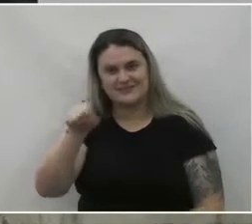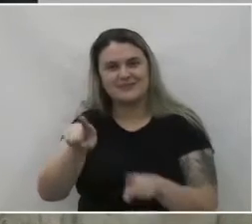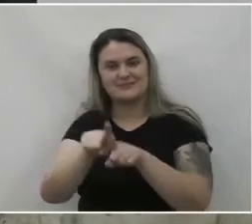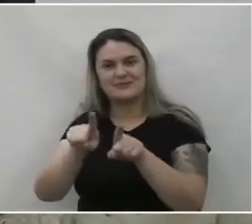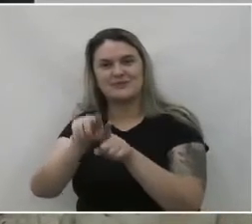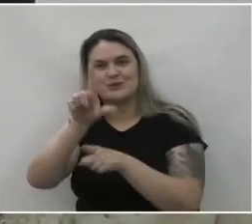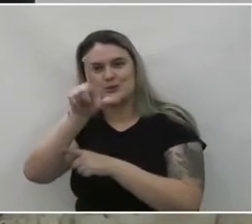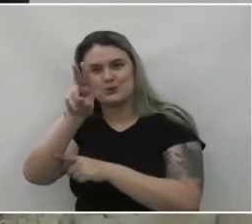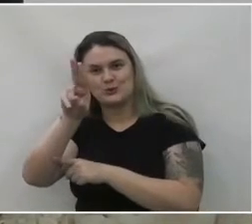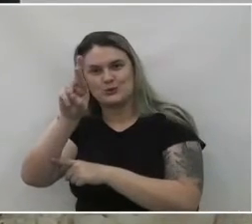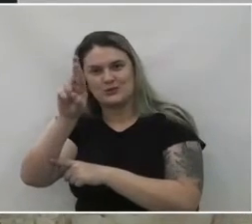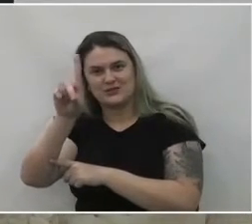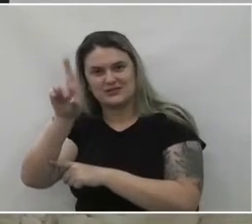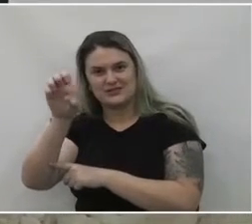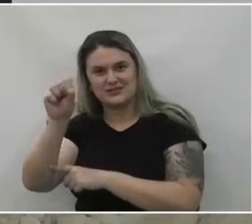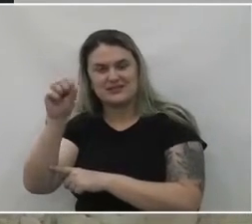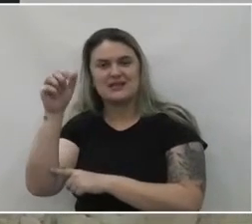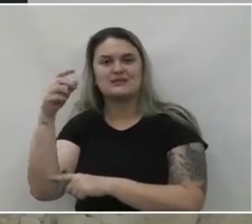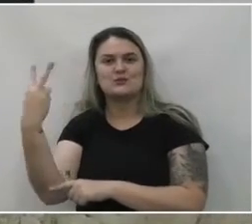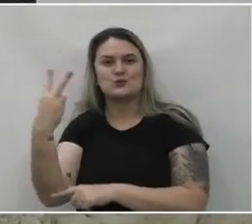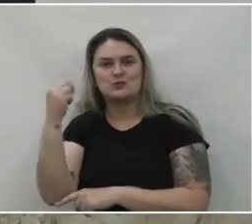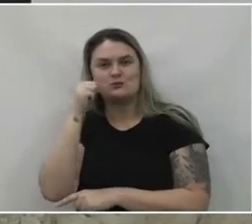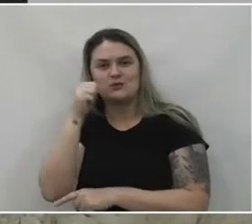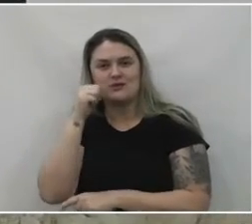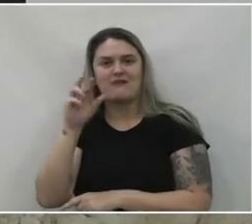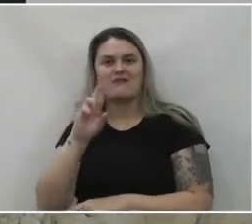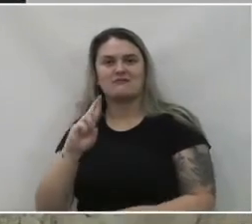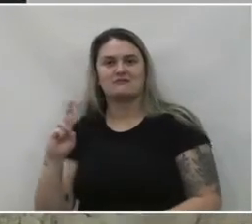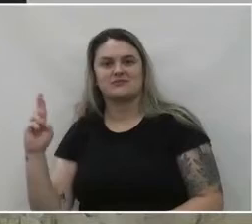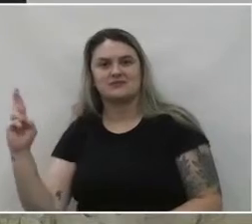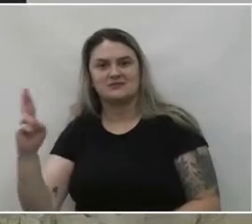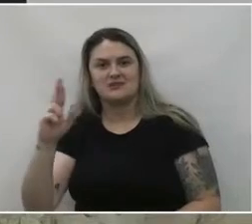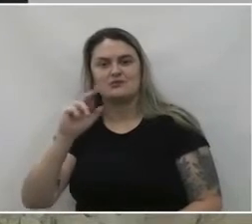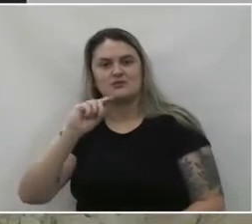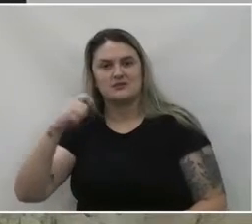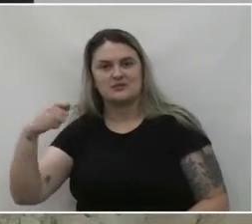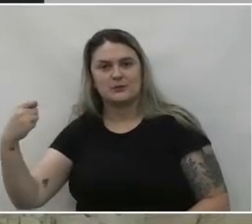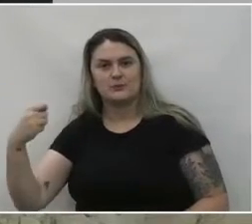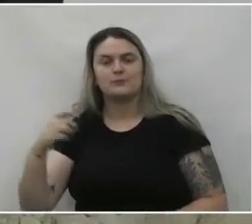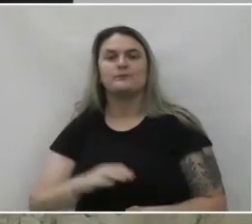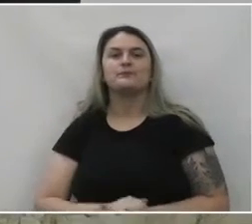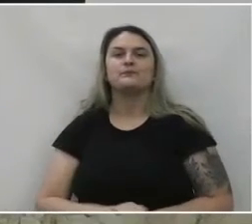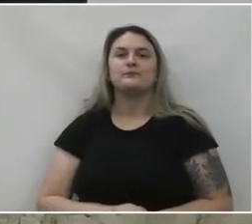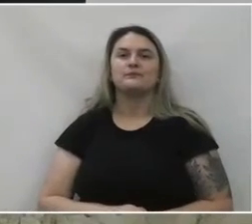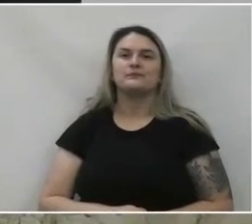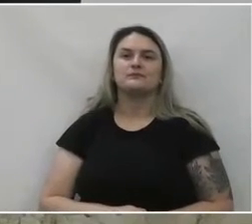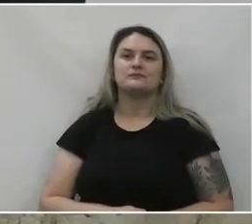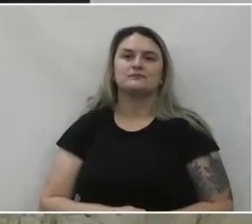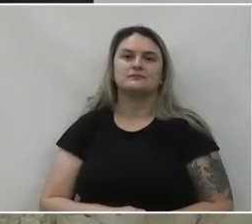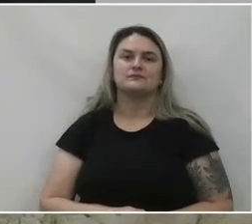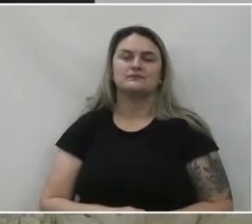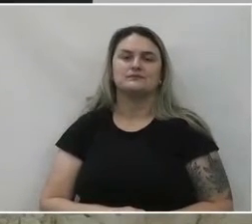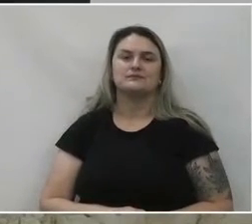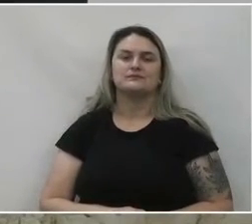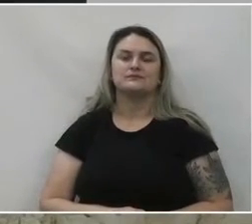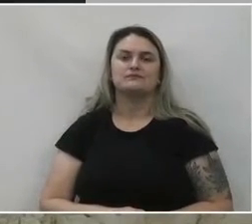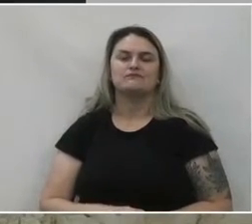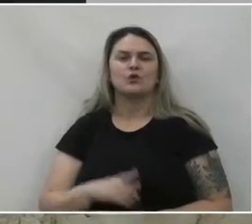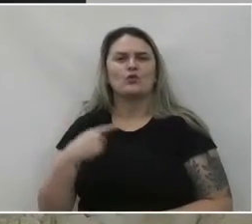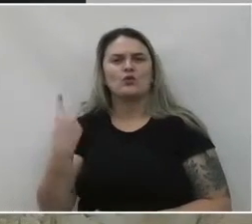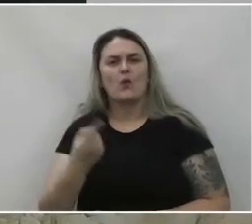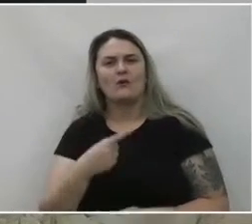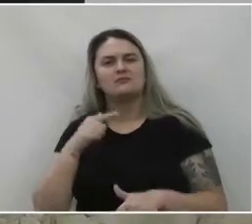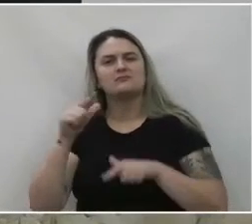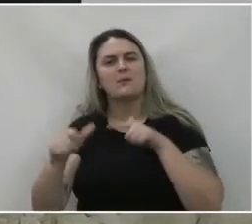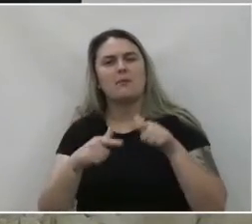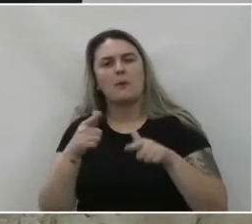aos representantes da LAD que aqui estão. A gente está trabalhando com